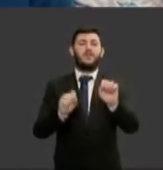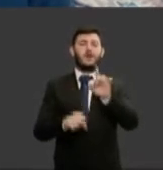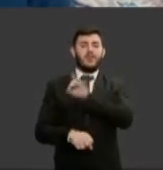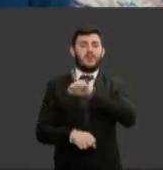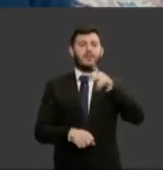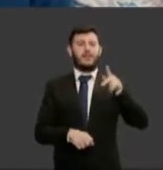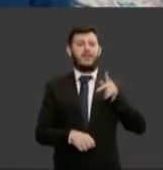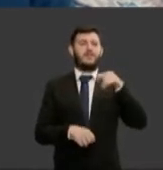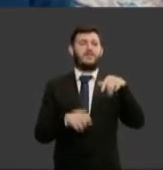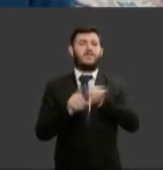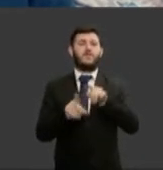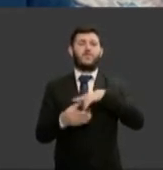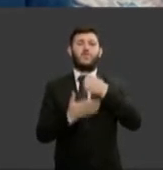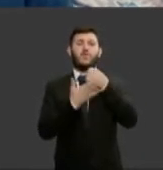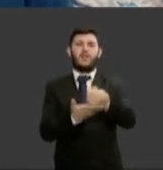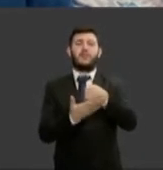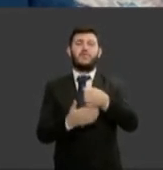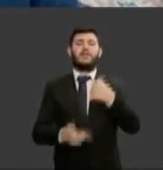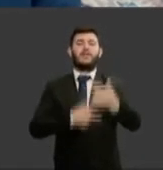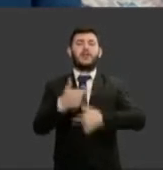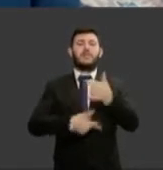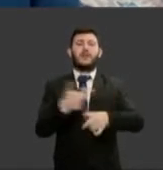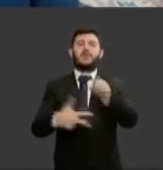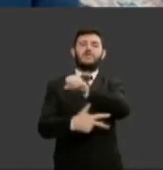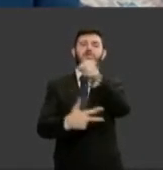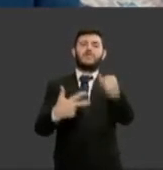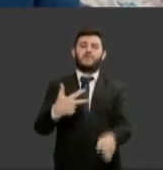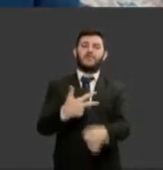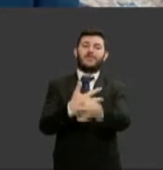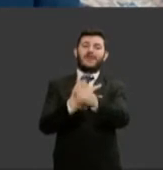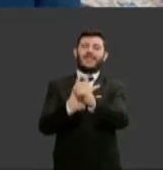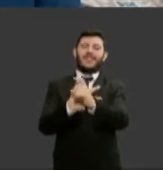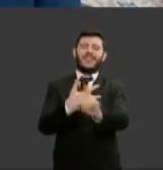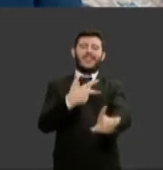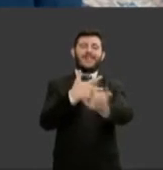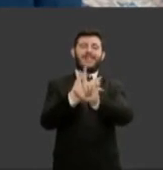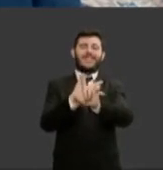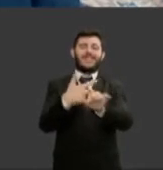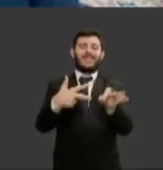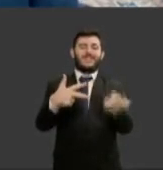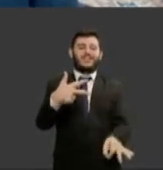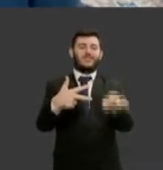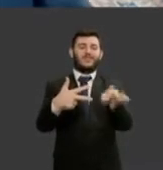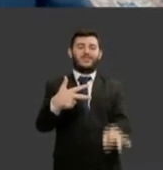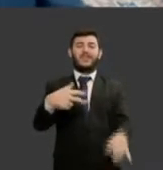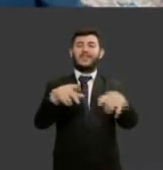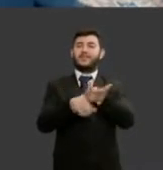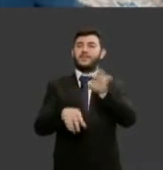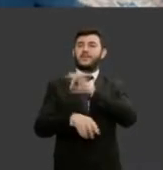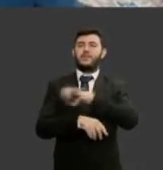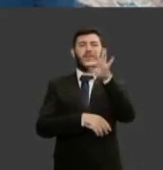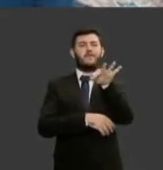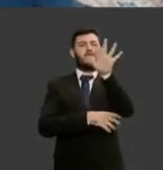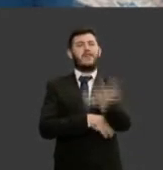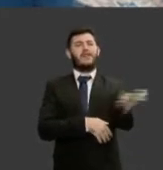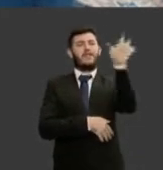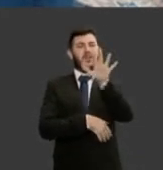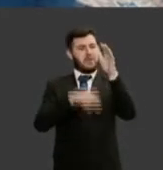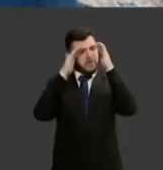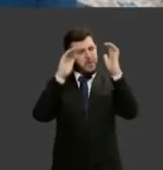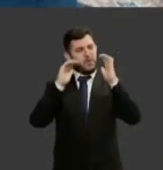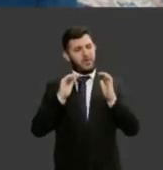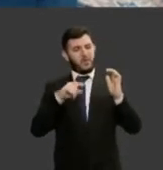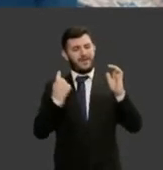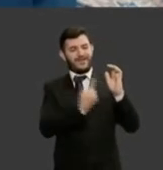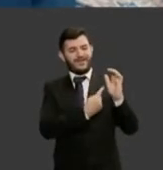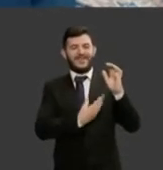poderes executivo, legislativo, judiciário, Polícia Federal, todos que nos honram com as suas presenças,